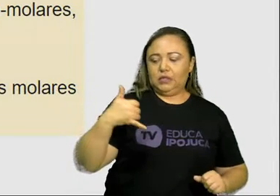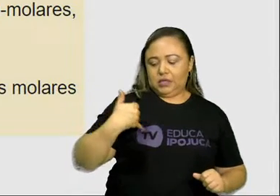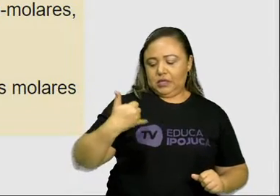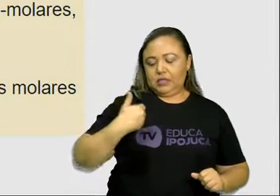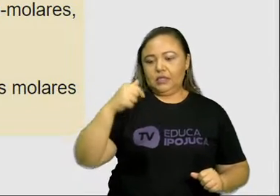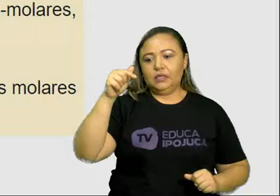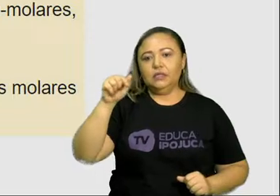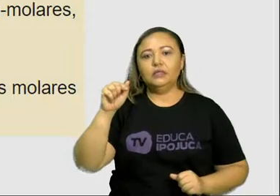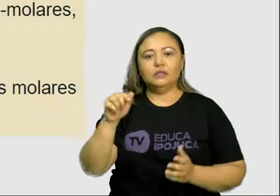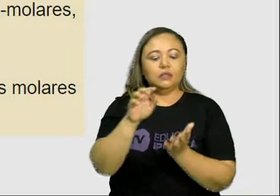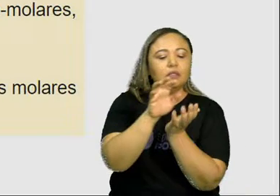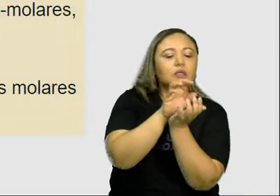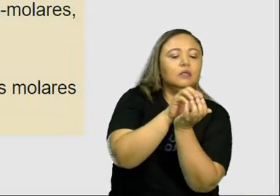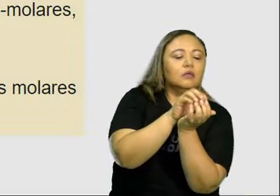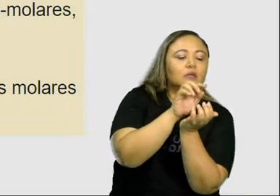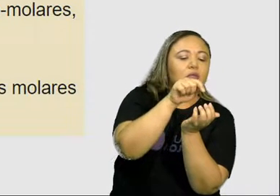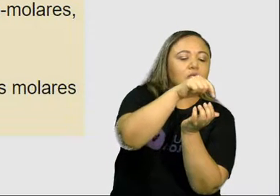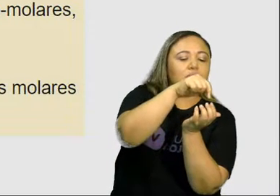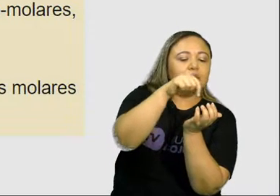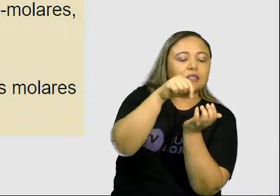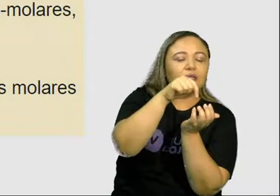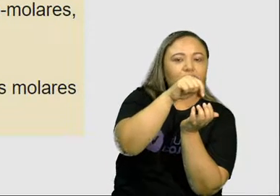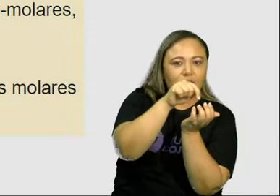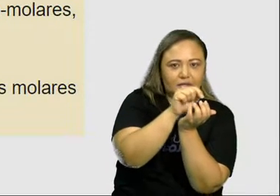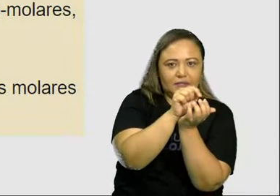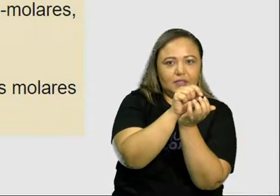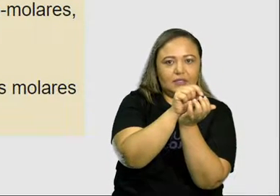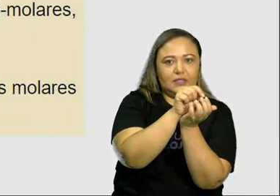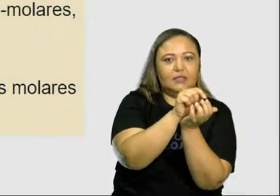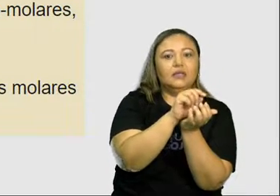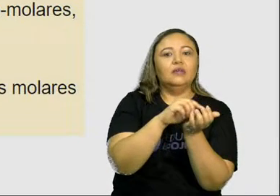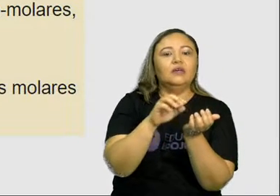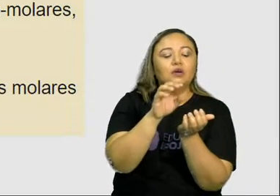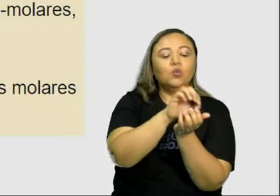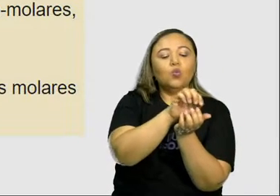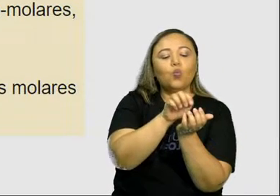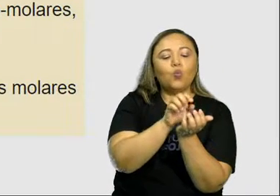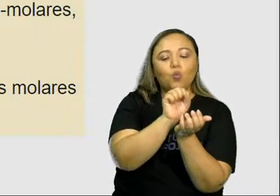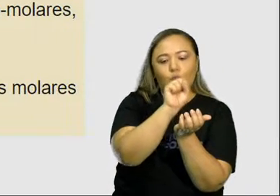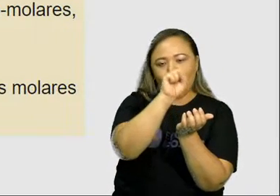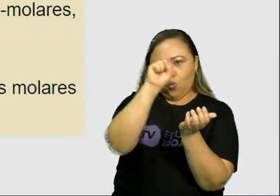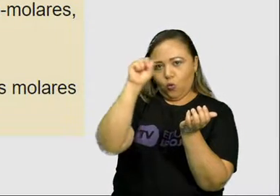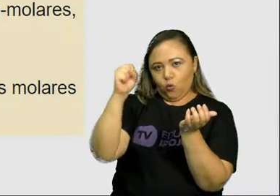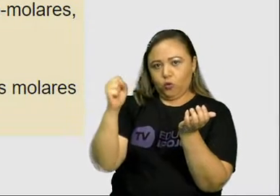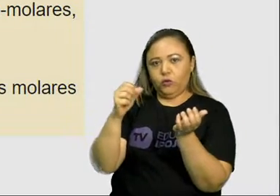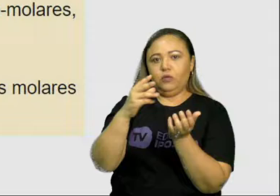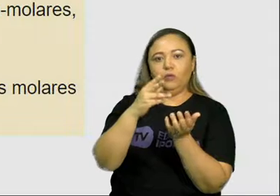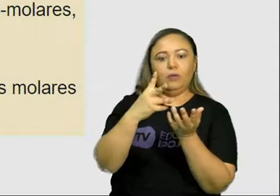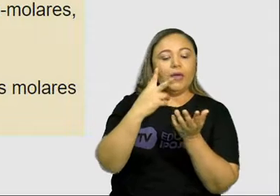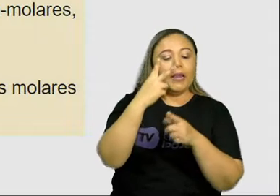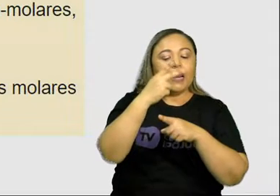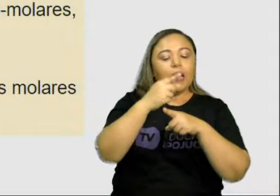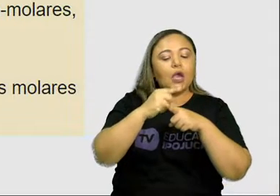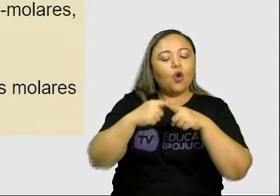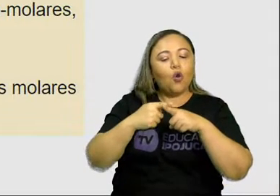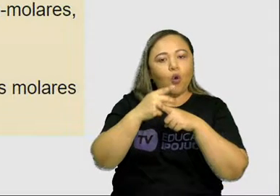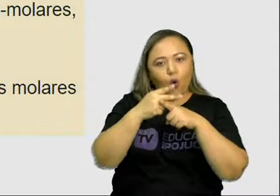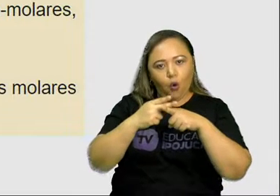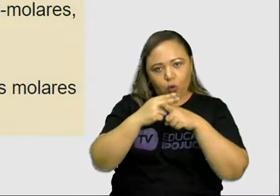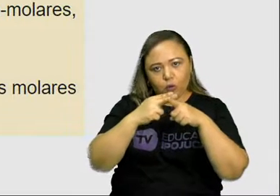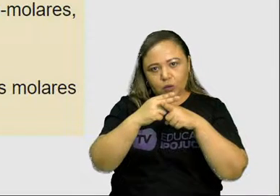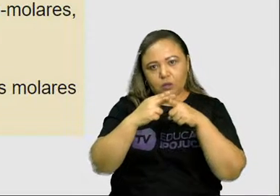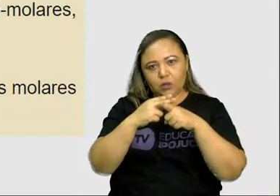frente são incísimos. Eles são 8 e cortam os alimentos. Os